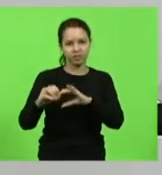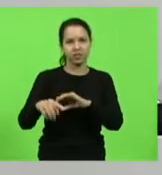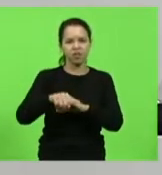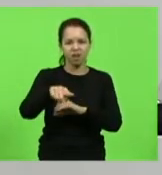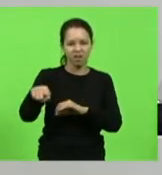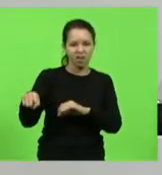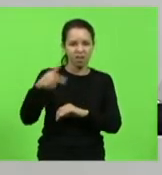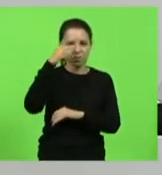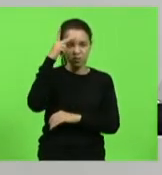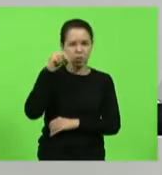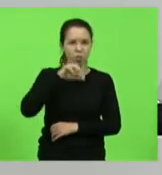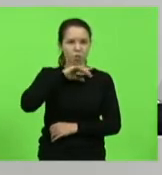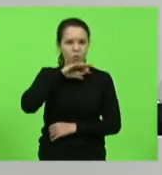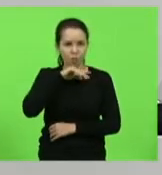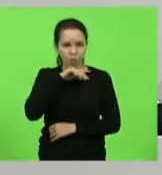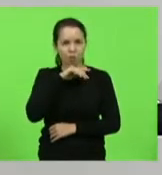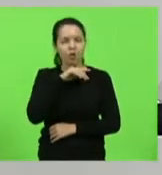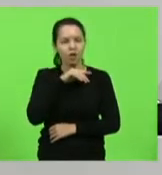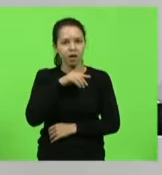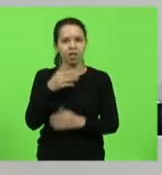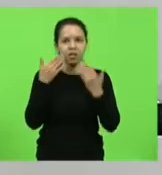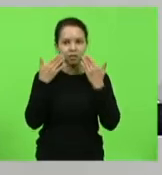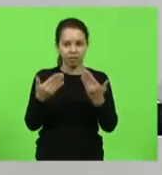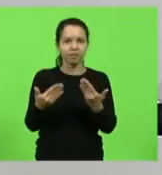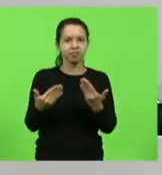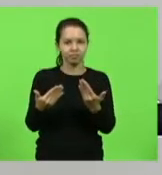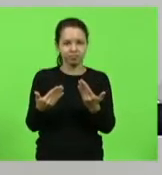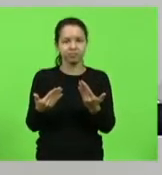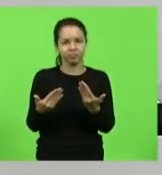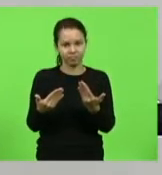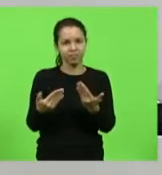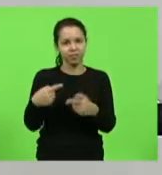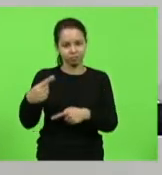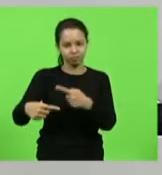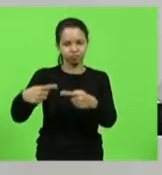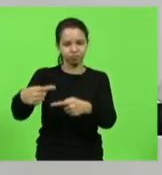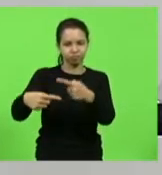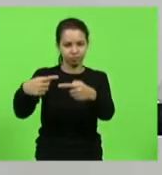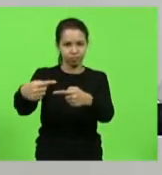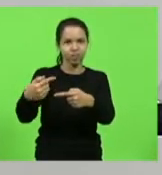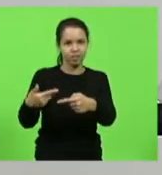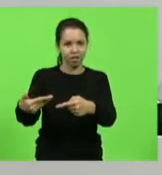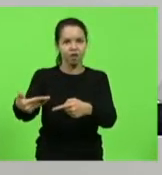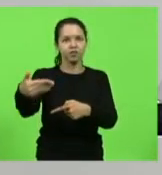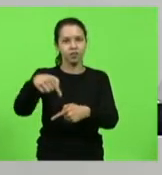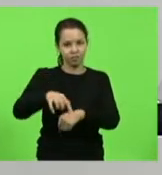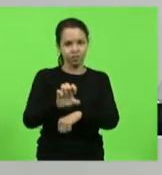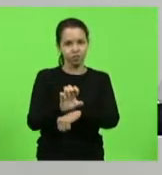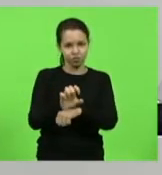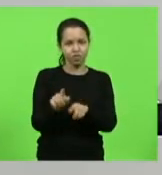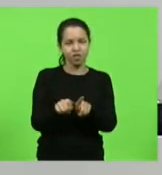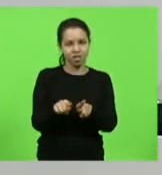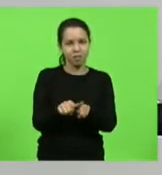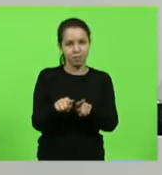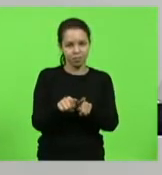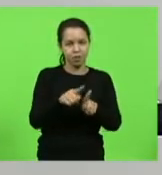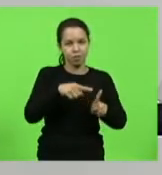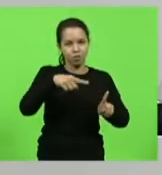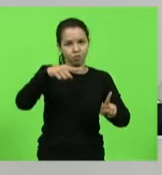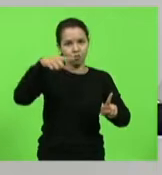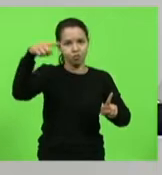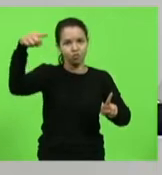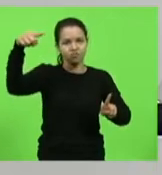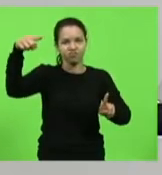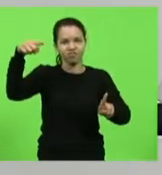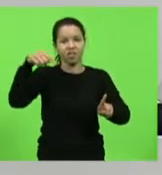espera esses maus exemplos. Vê que isso acontece em uma escala vertical dentro do Estado também. Na minha cidade, nós